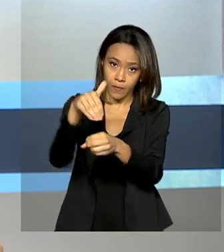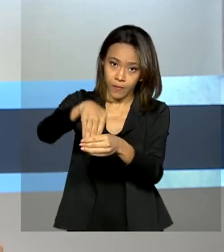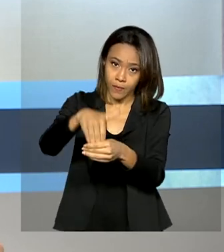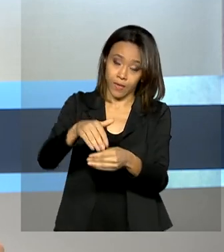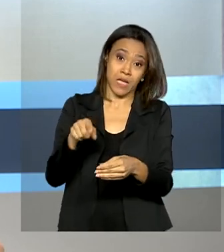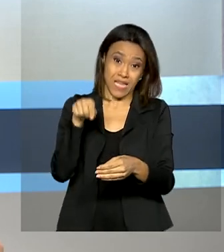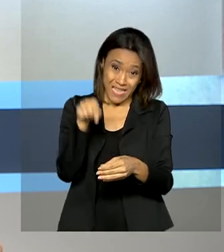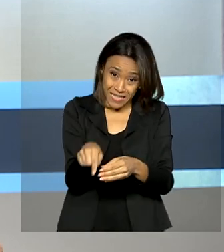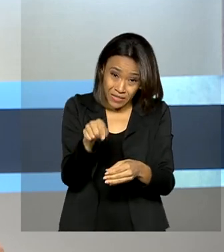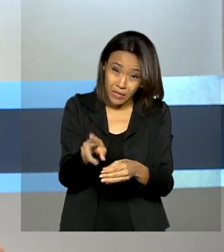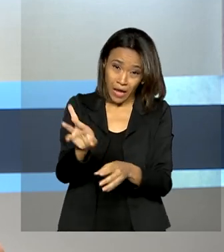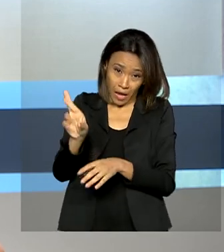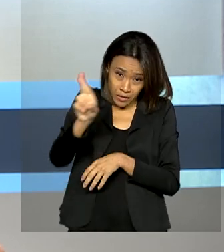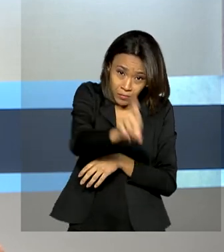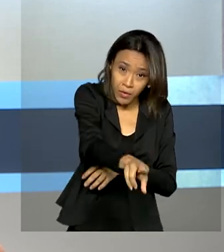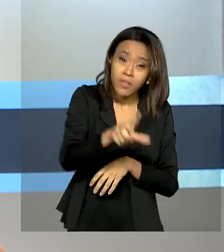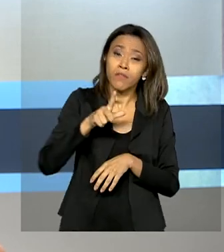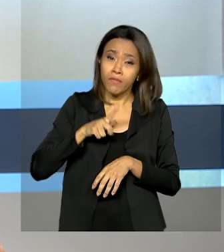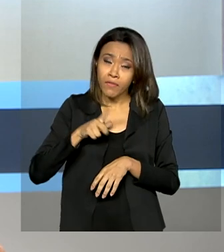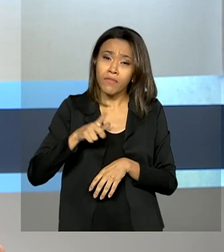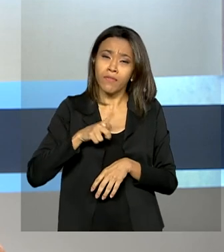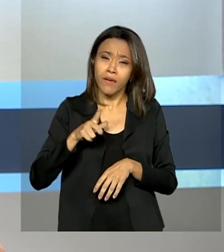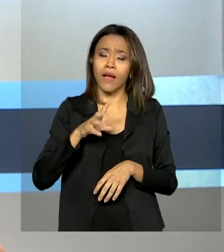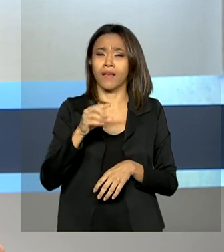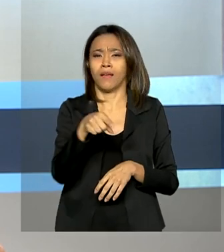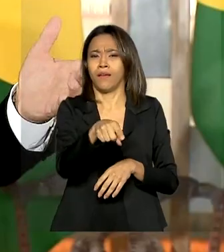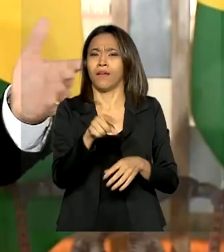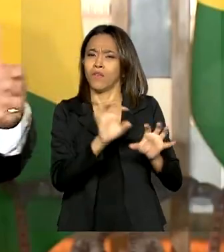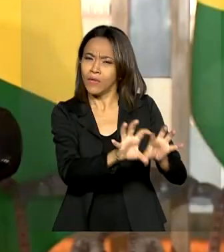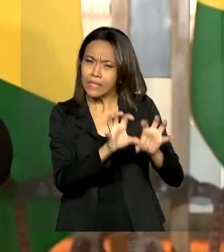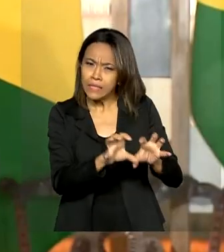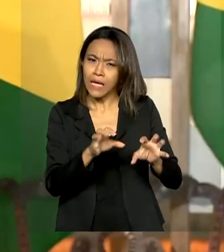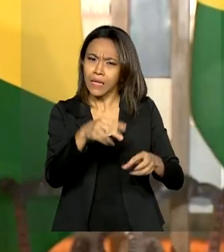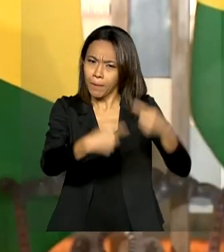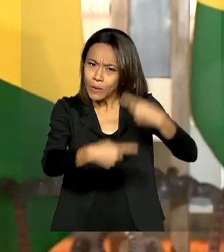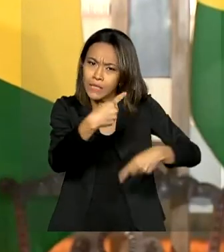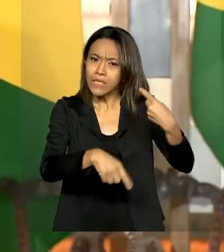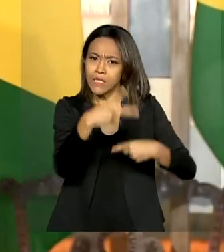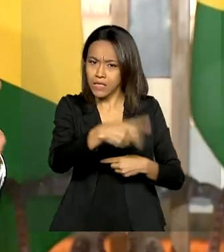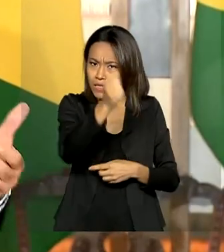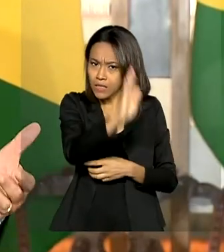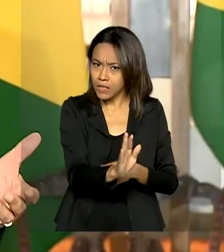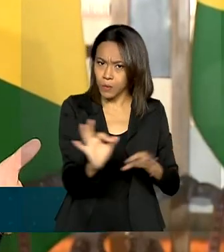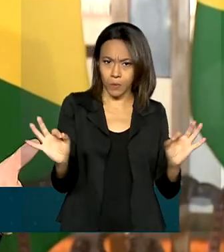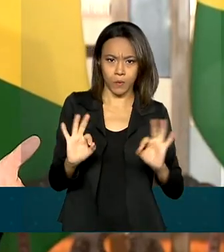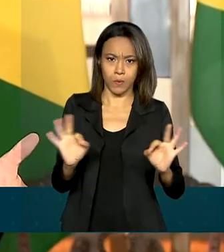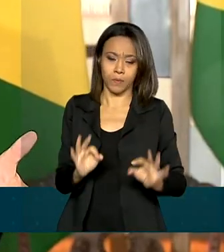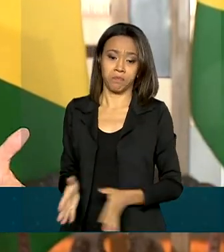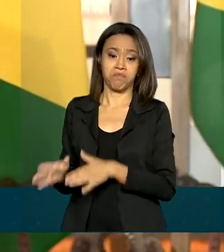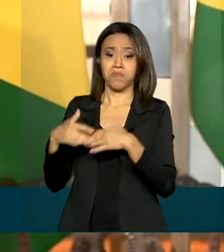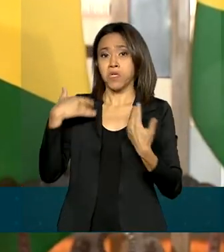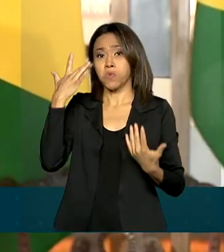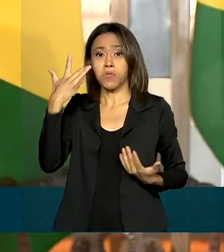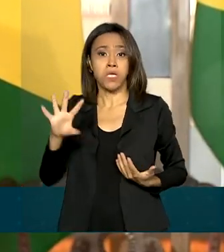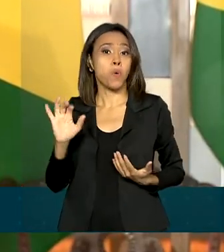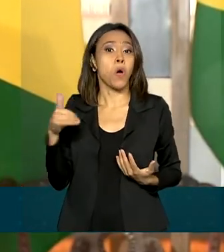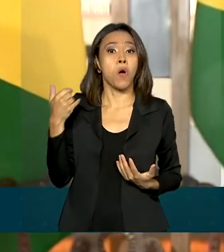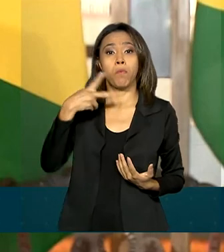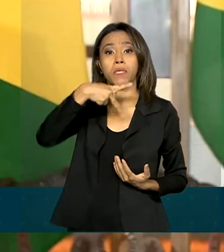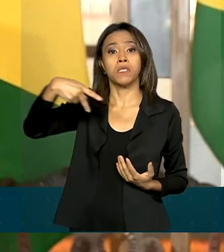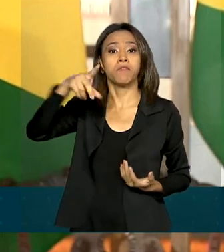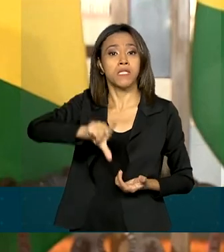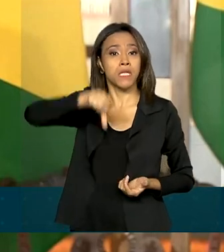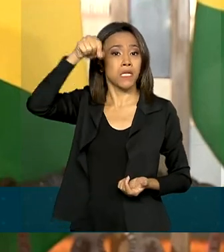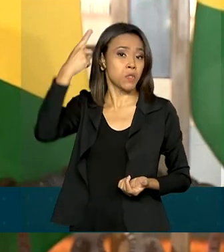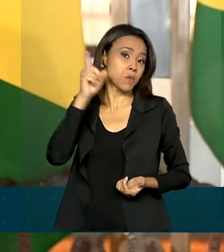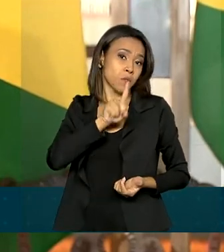não vai interferir na política ambiental brasileira. Se é Biden, se é Trump, nós temos que